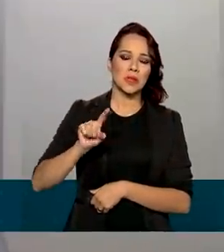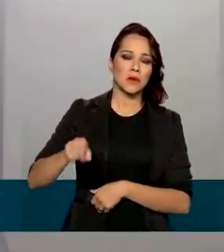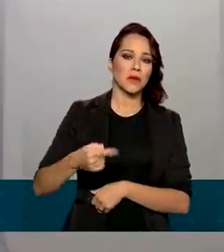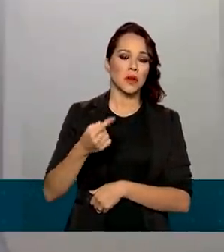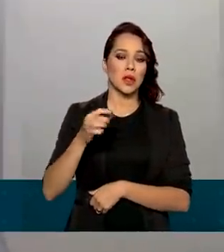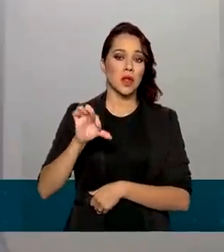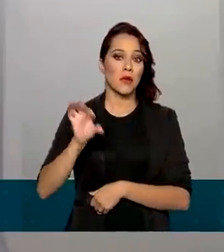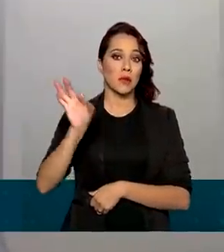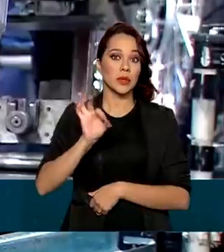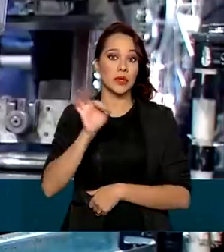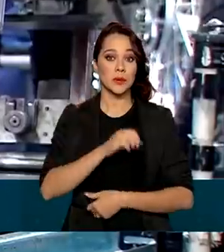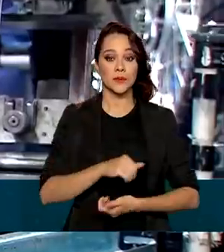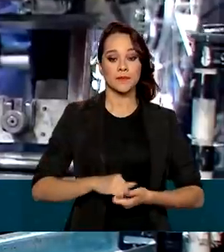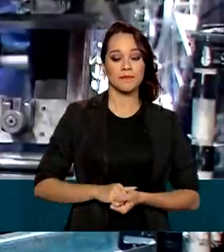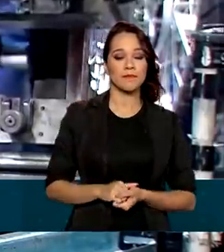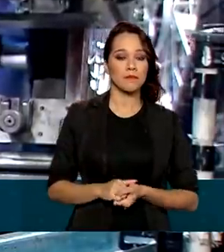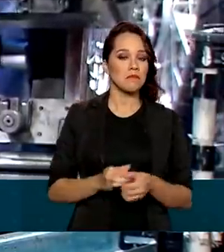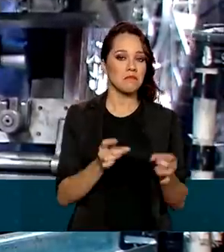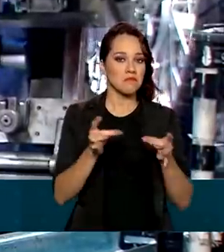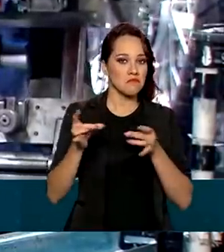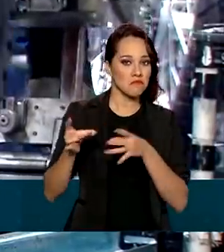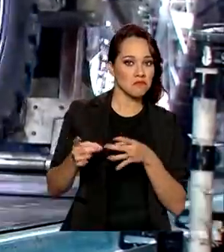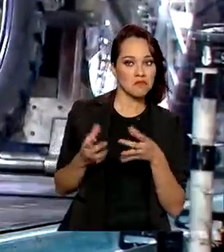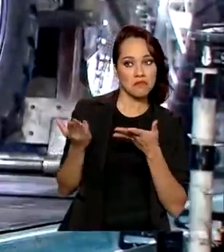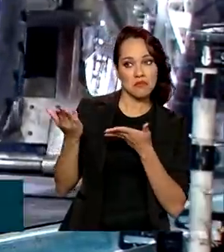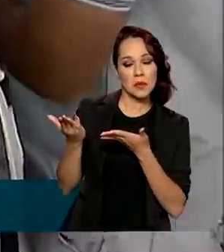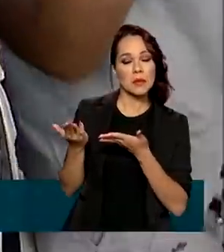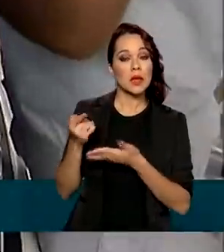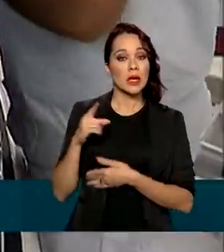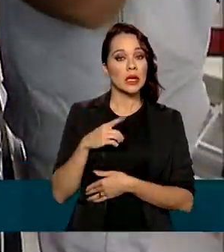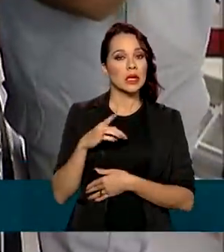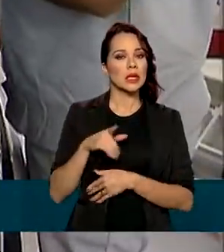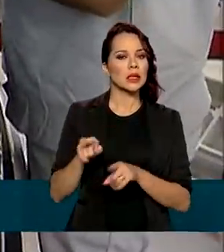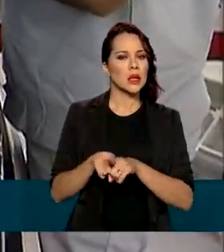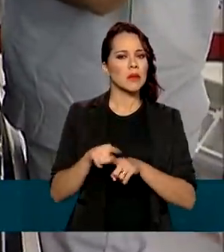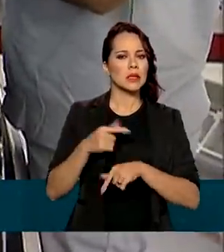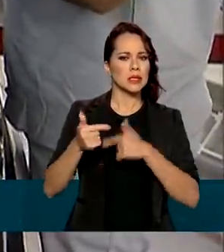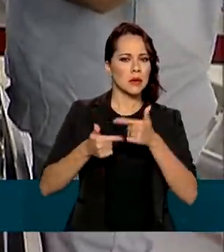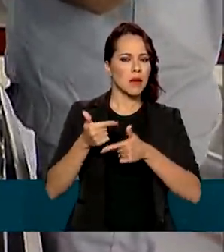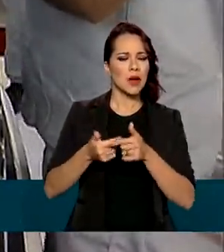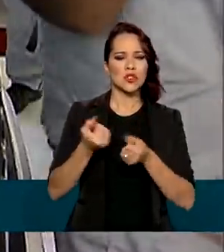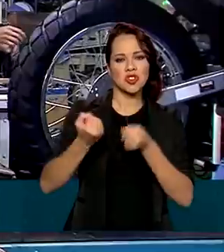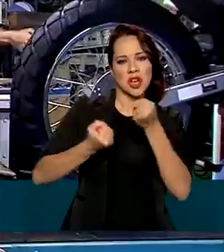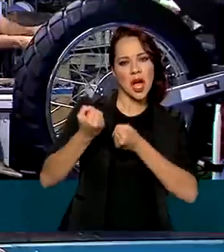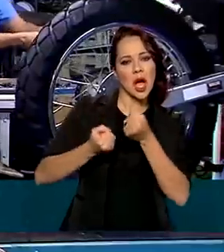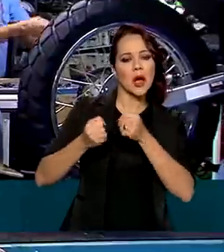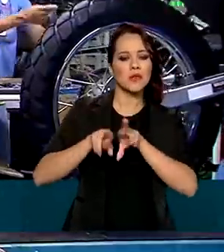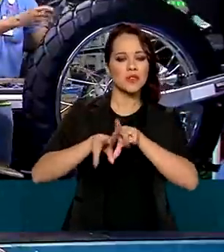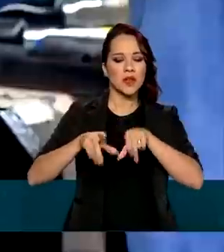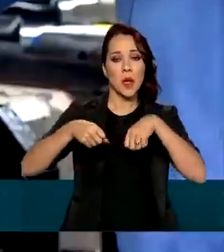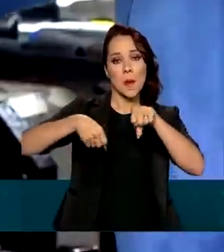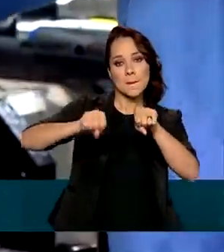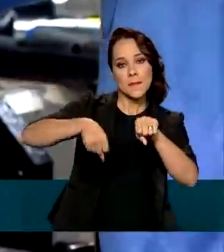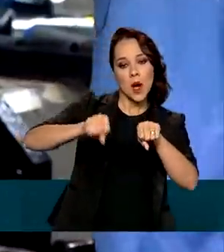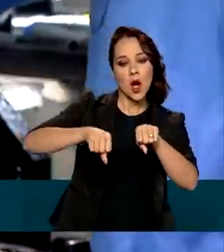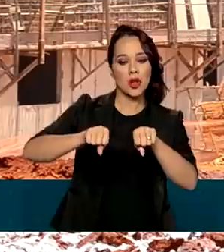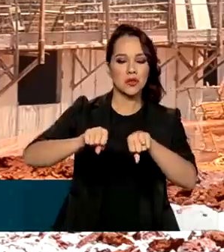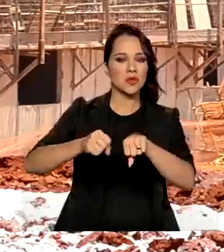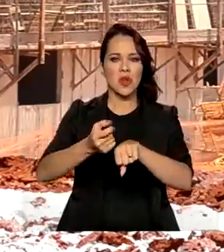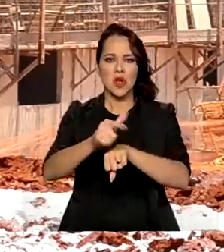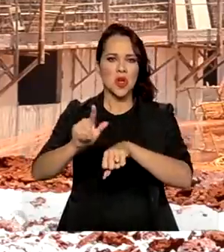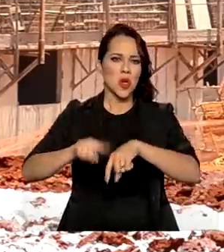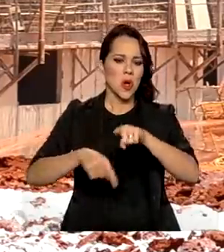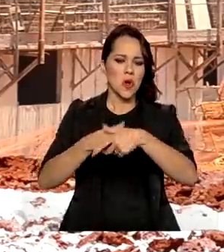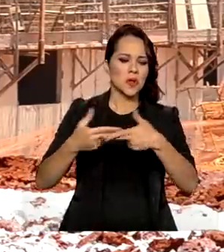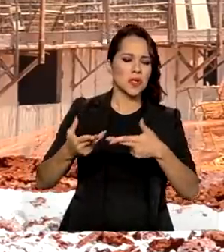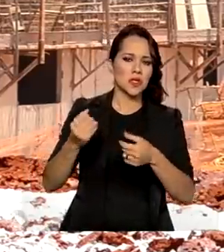,9%. No comércio varejista ampliado, que inclui as atividades de veículos, motos e peças e